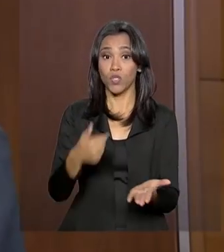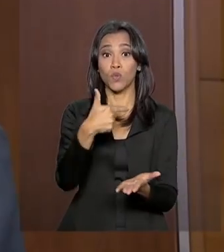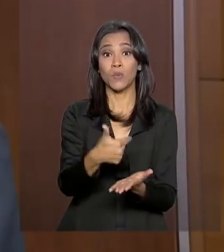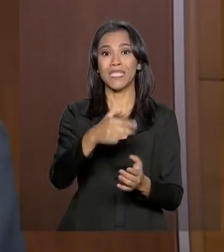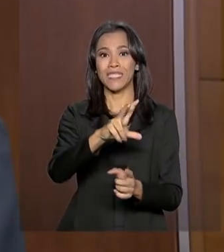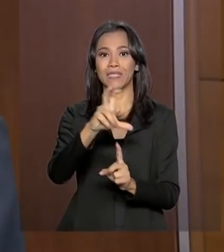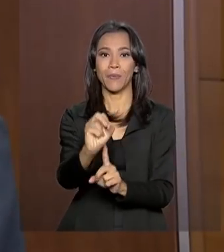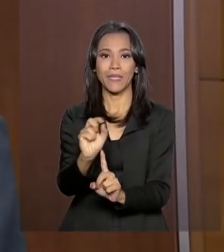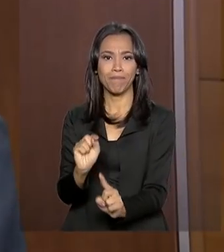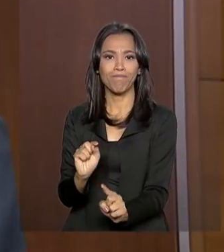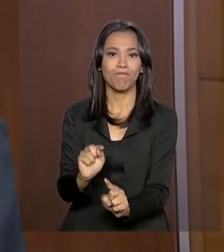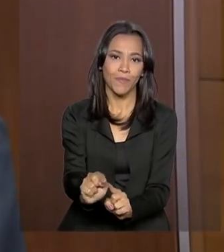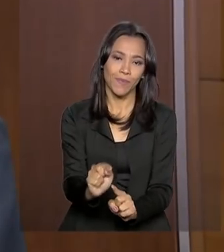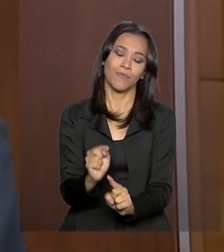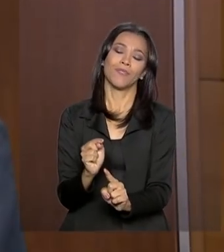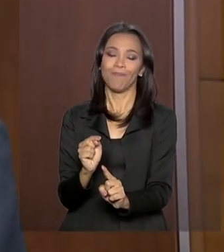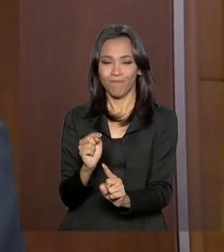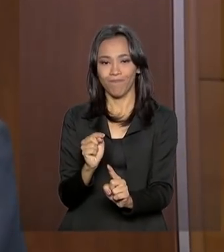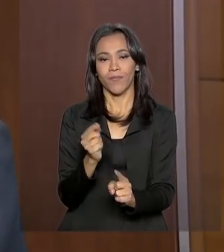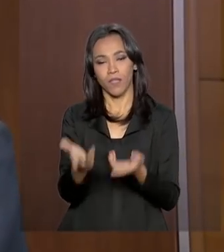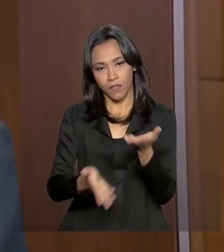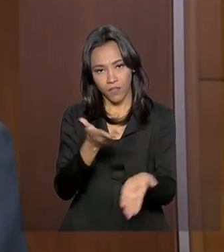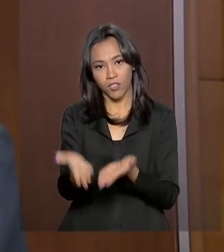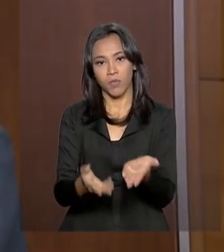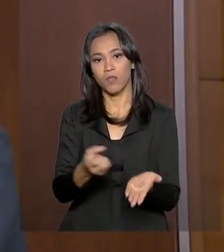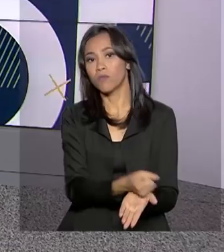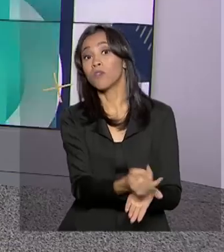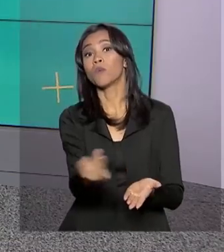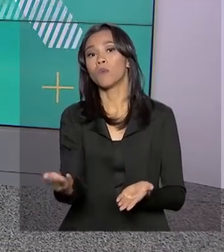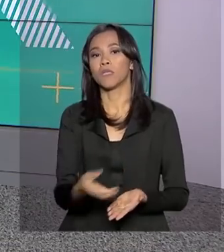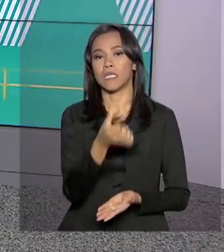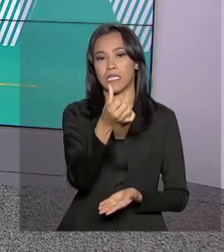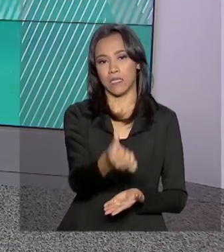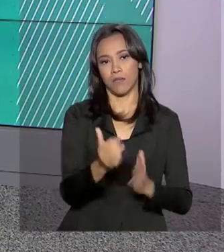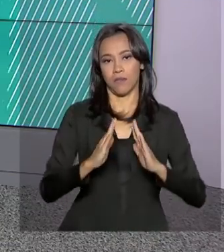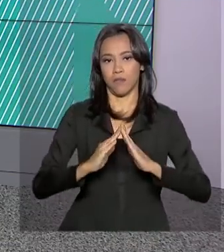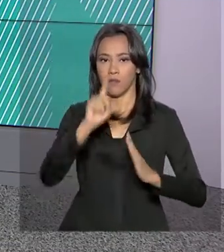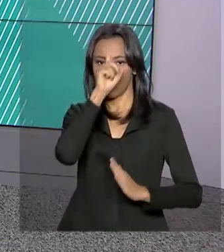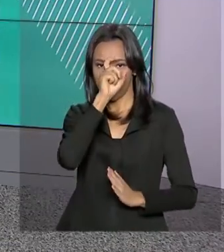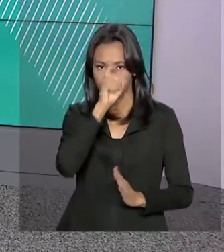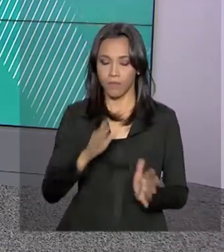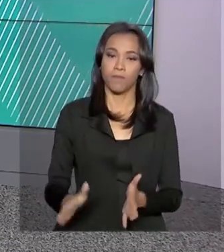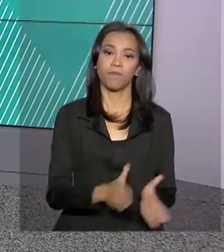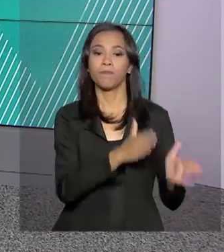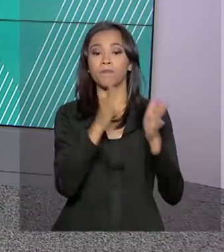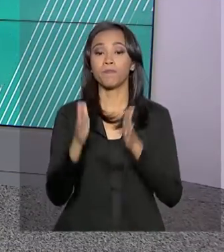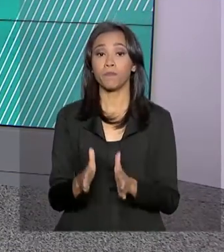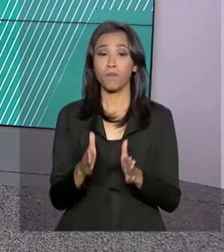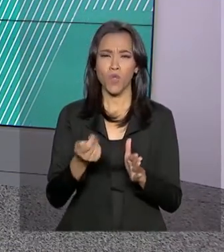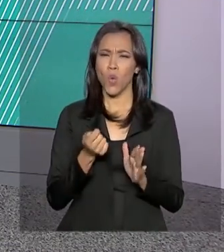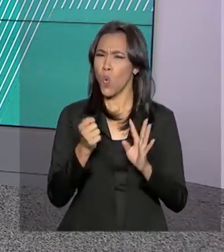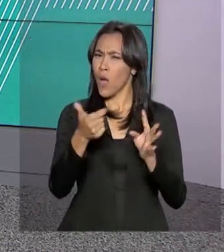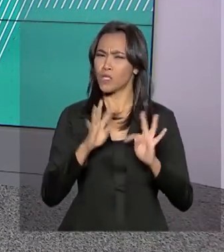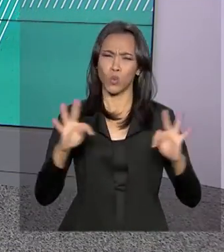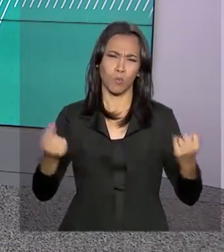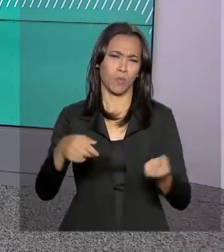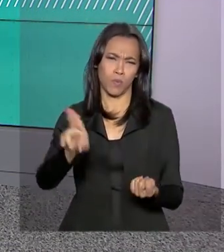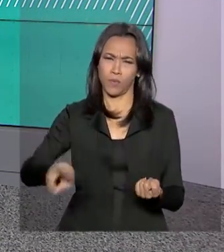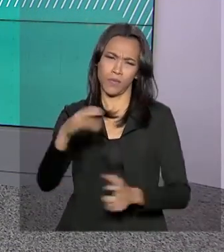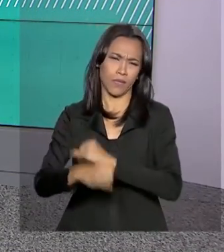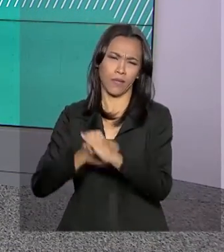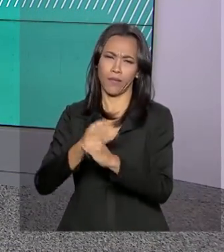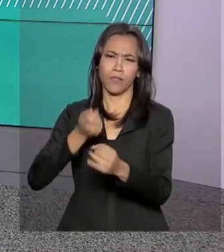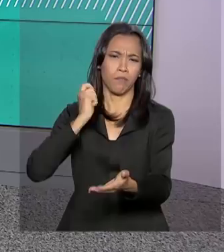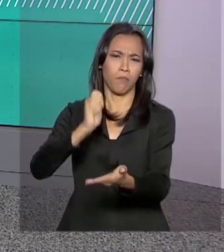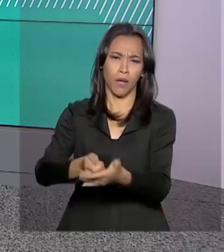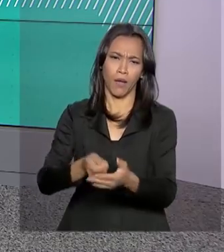mil atendimentos nesses seis hospitais. Hoje em dia, quase todo mundo usa a internet para pagar